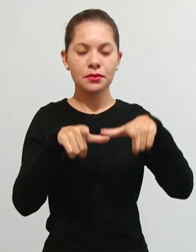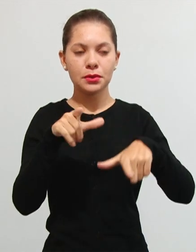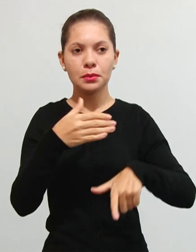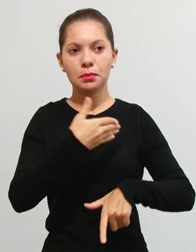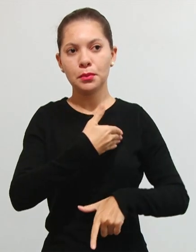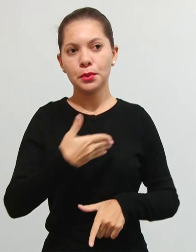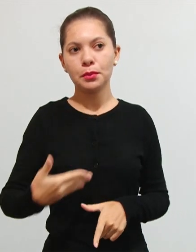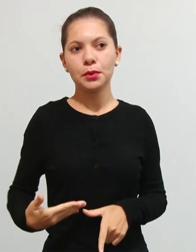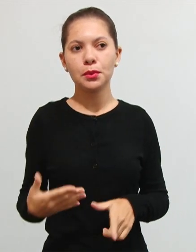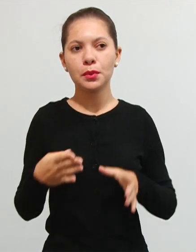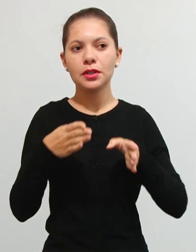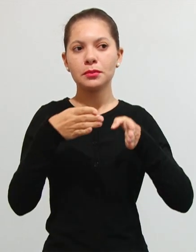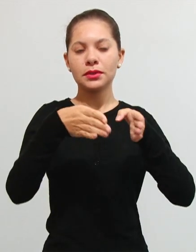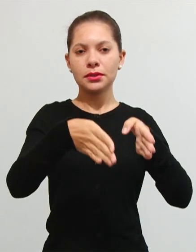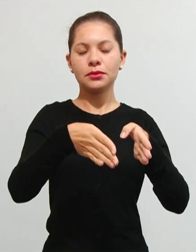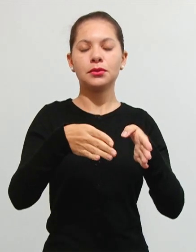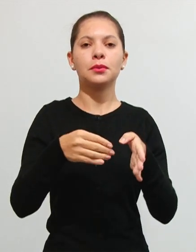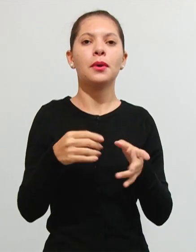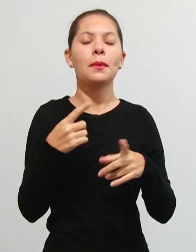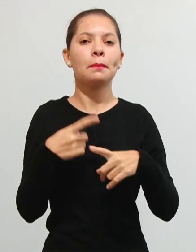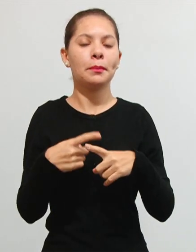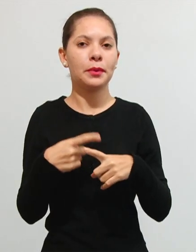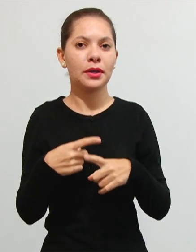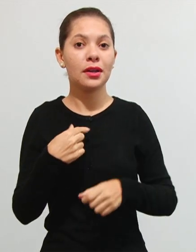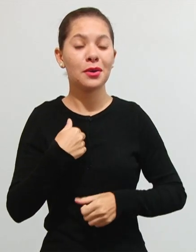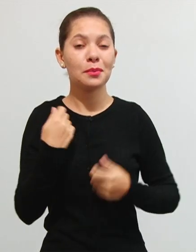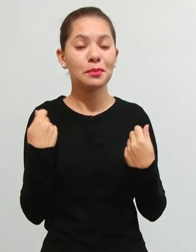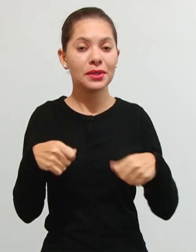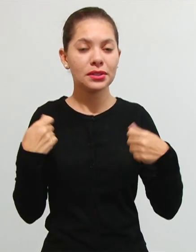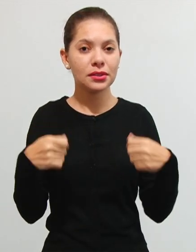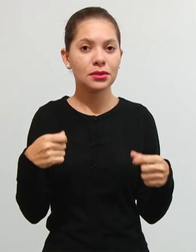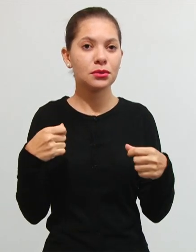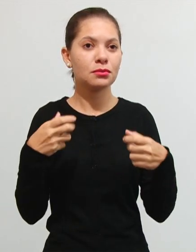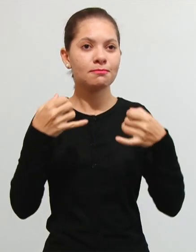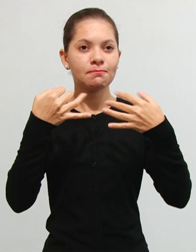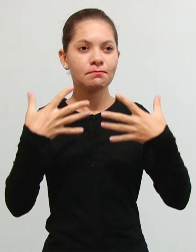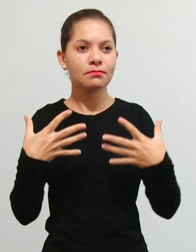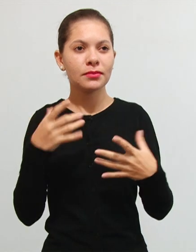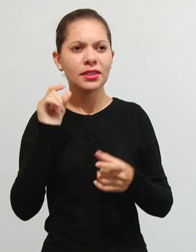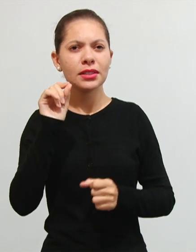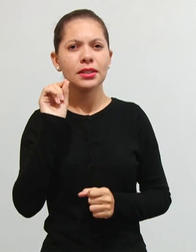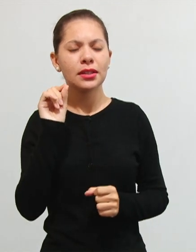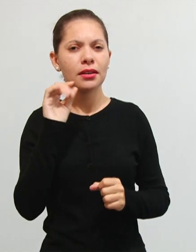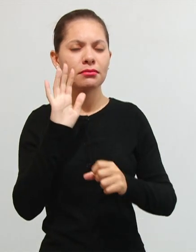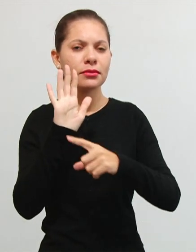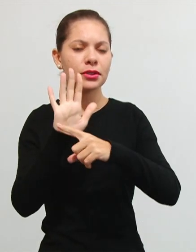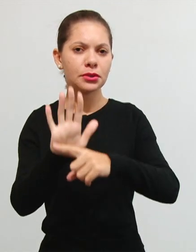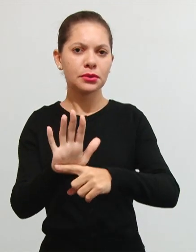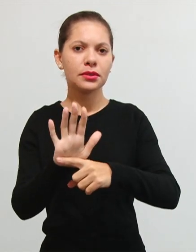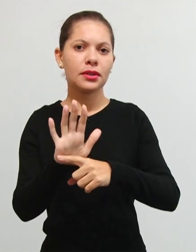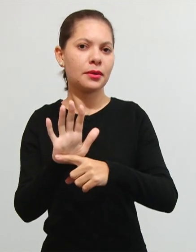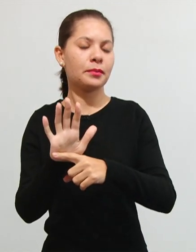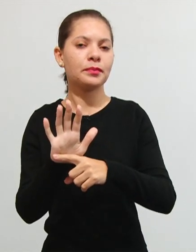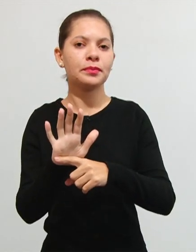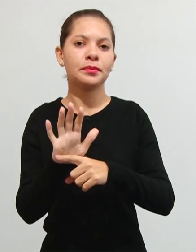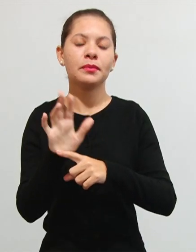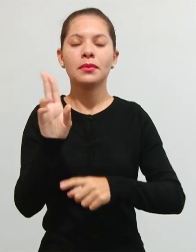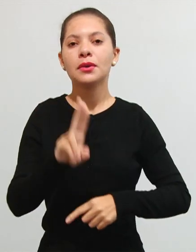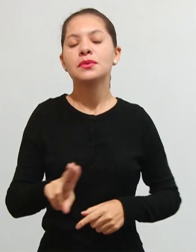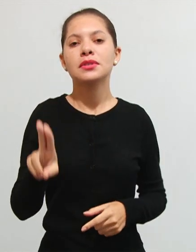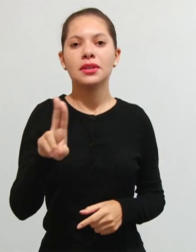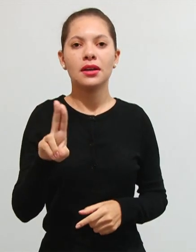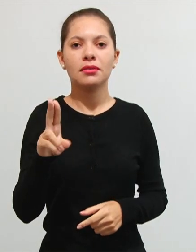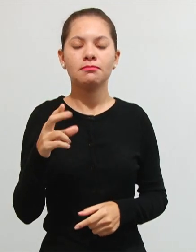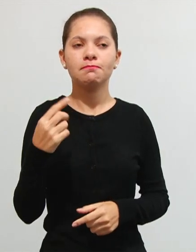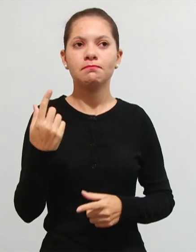específico e divisível, porque eu preciso determinar quem vai ser o contribuinte que vai estar ali fazendo a utilização